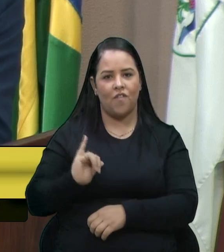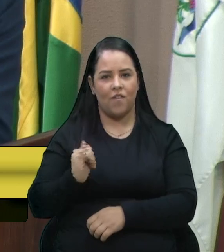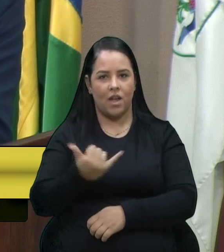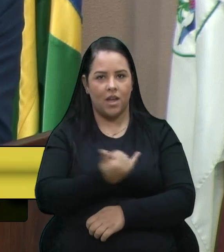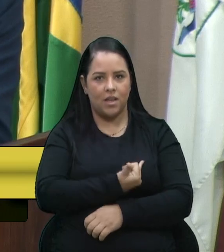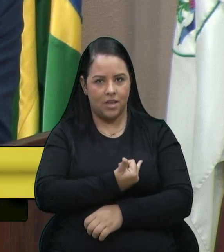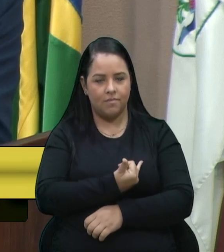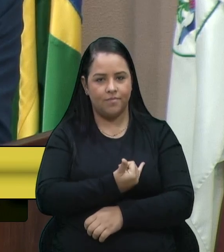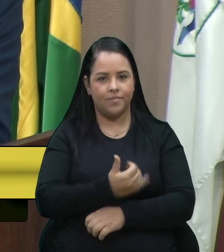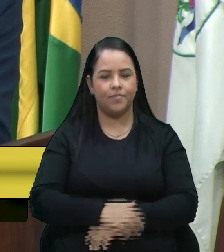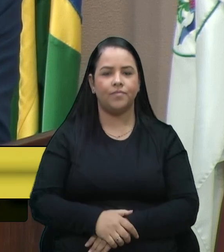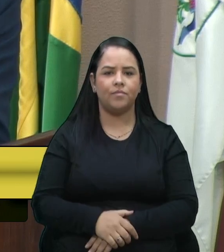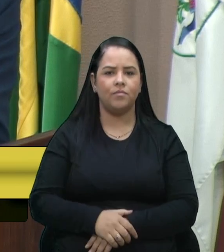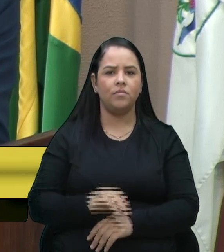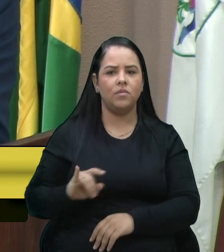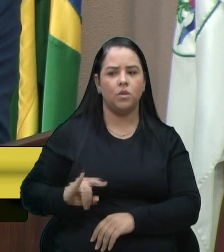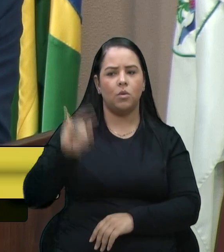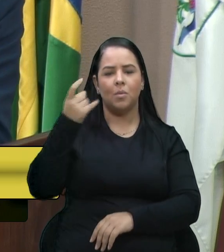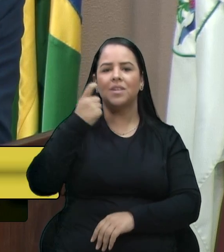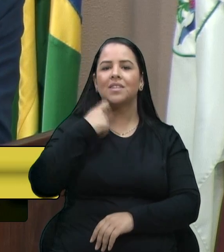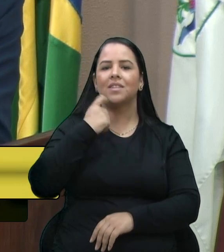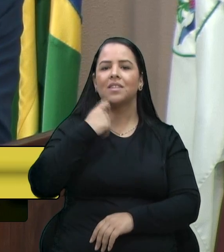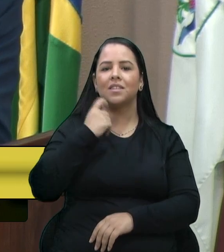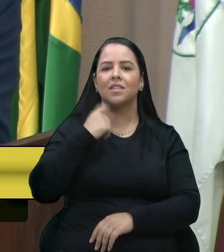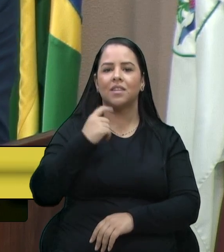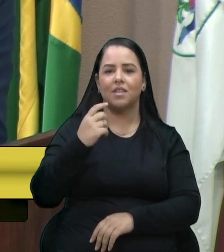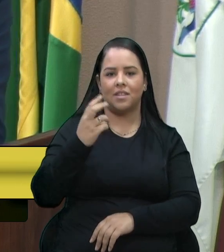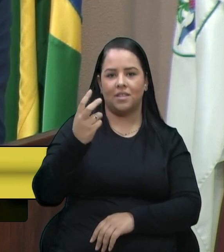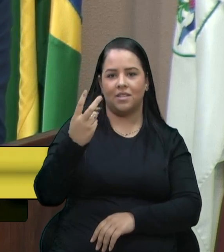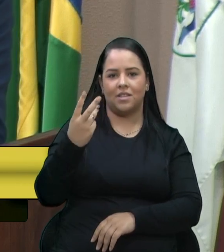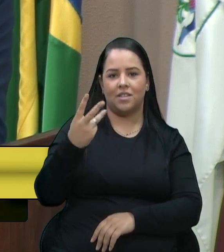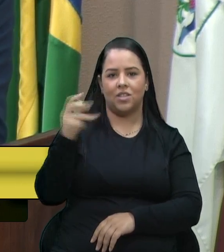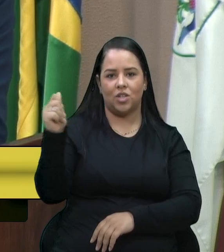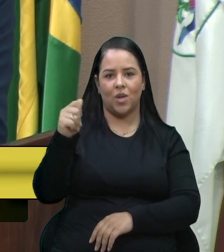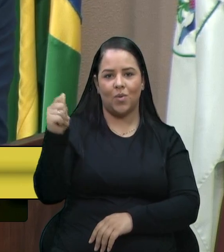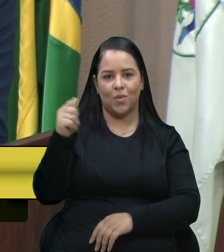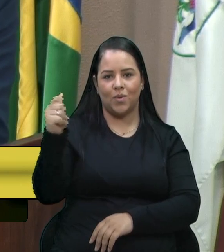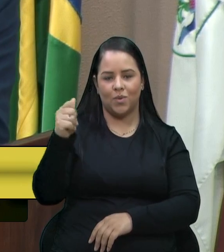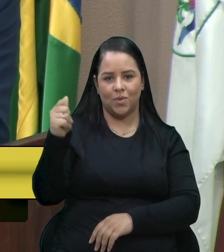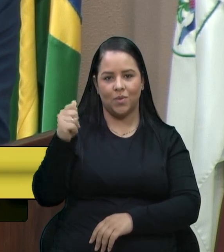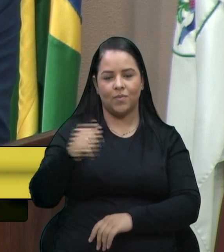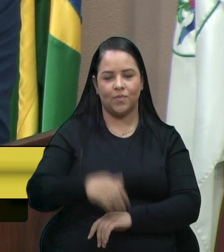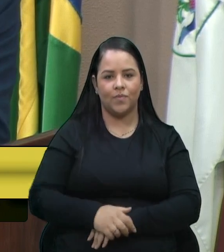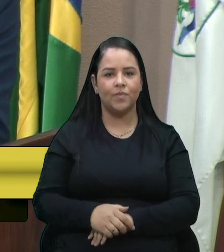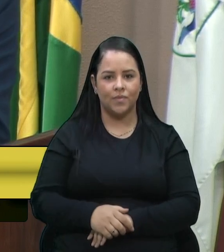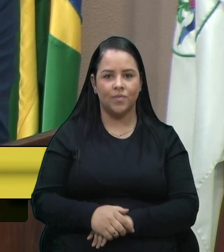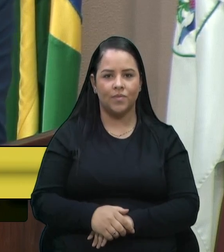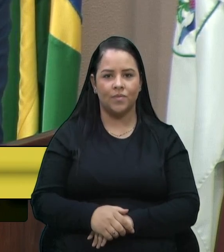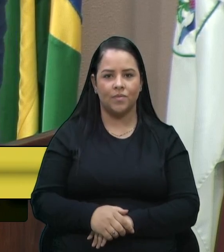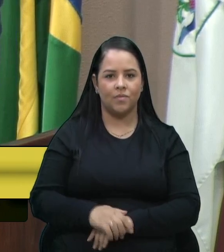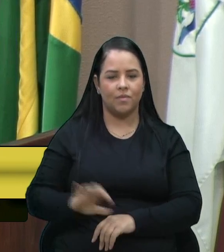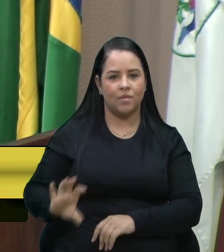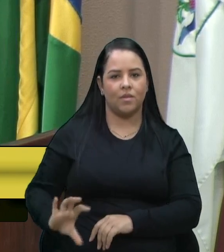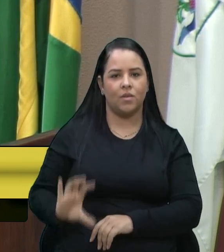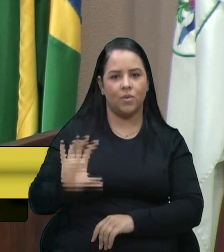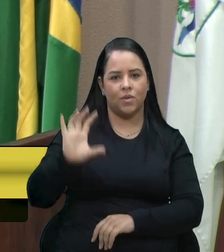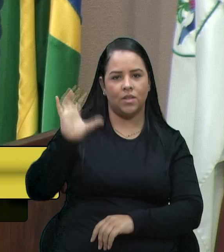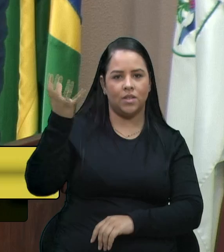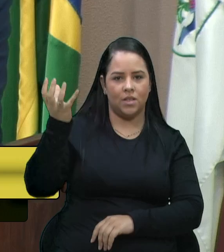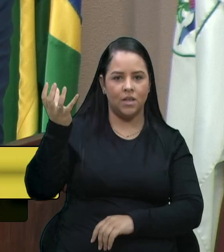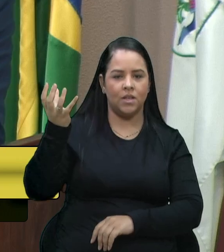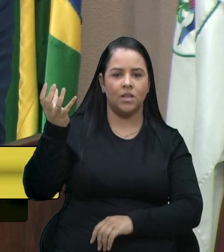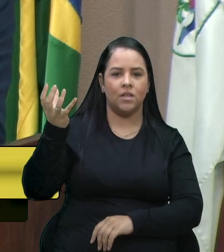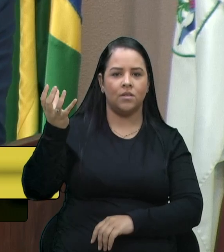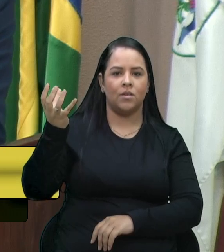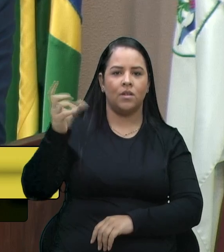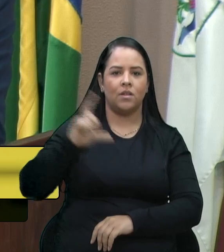Então, nessa última sexta-feira, 13 de outubro, foi realizada a colocação de demarcação de área